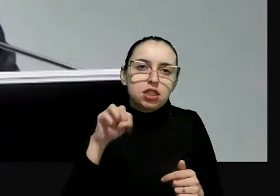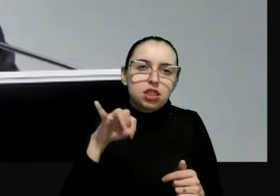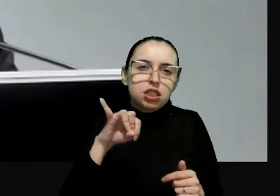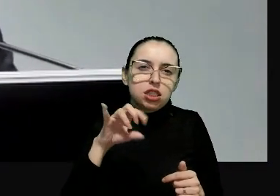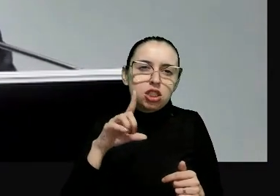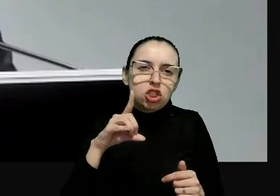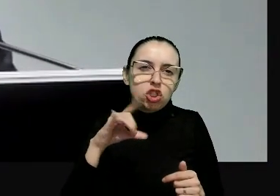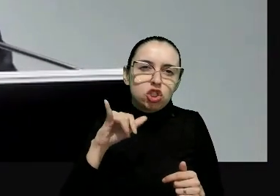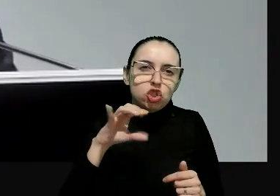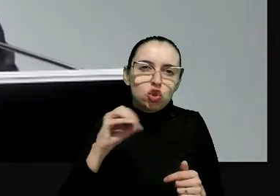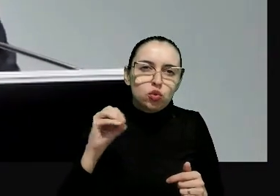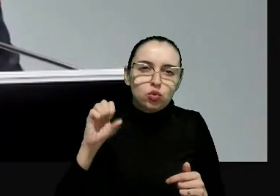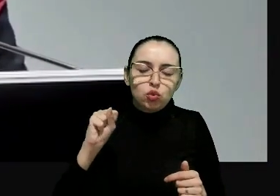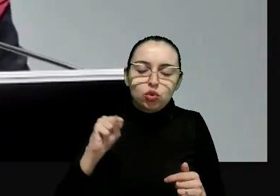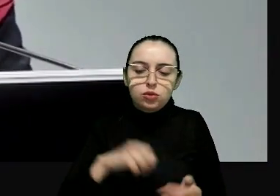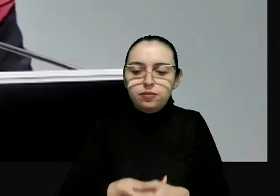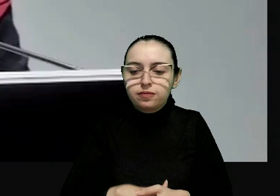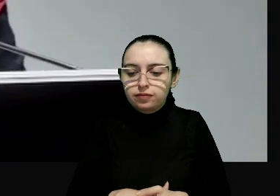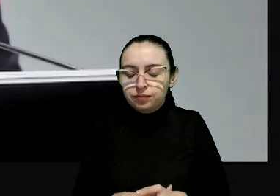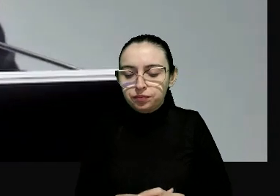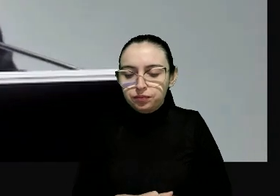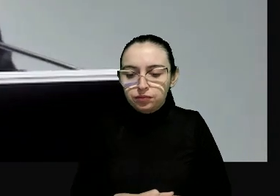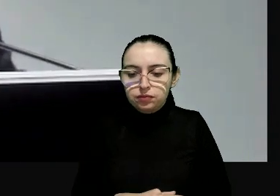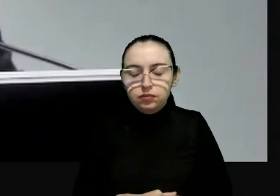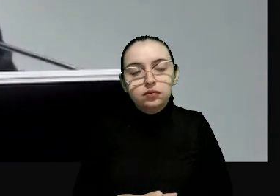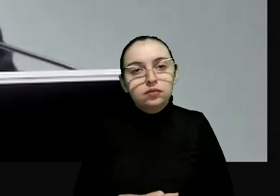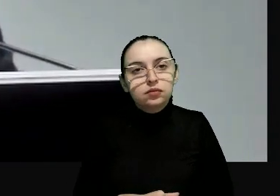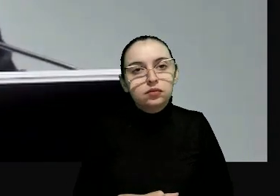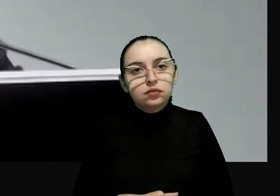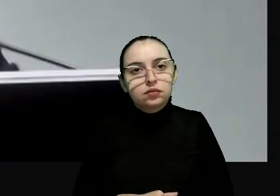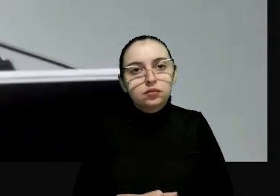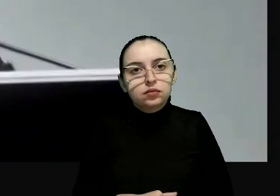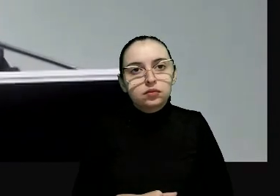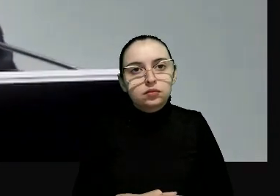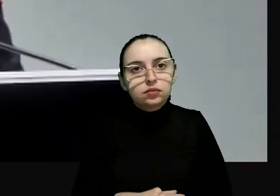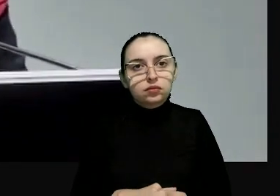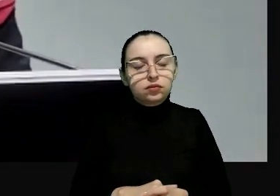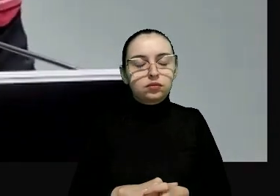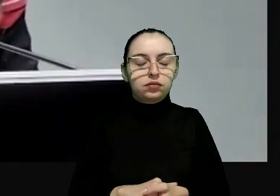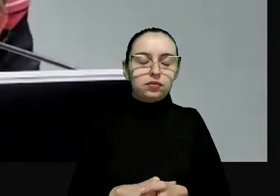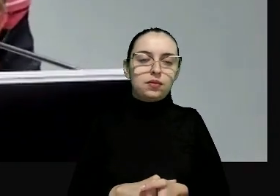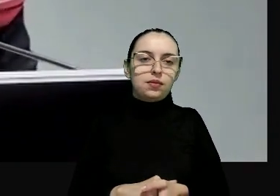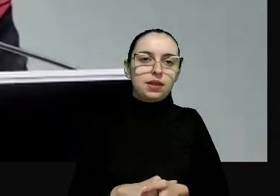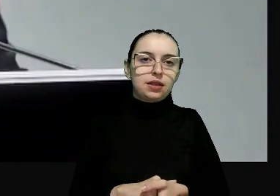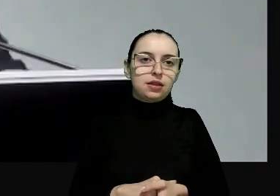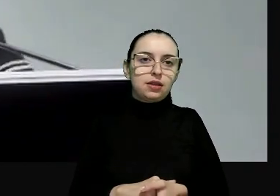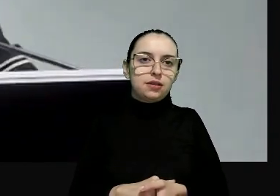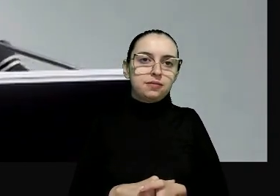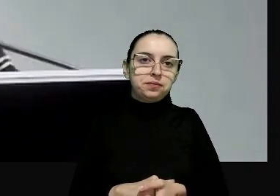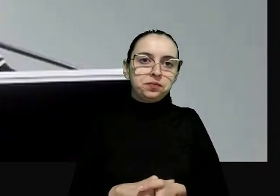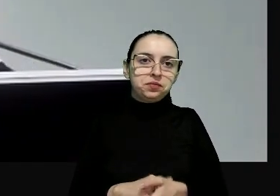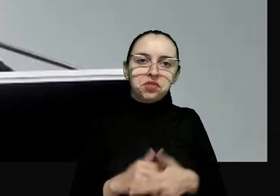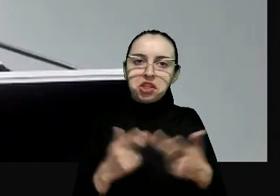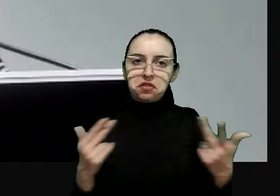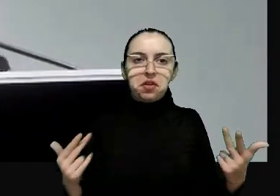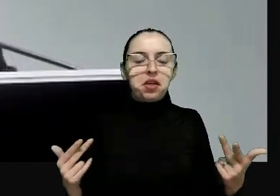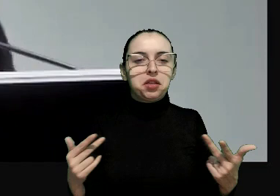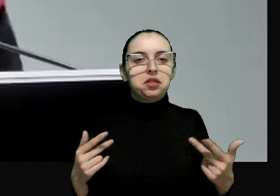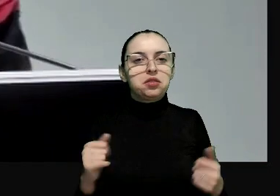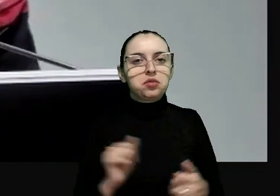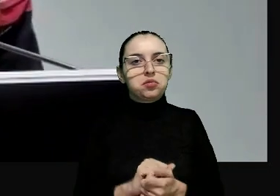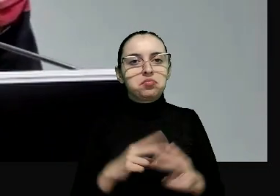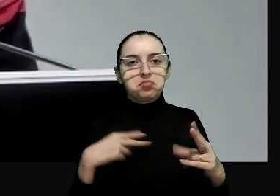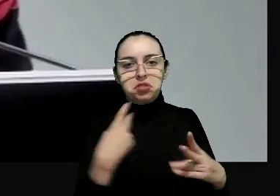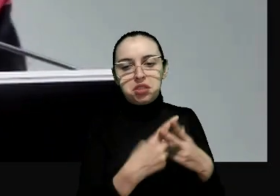Penitenciária Sebastião Silveira, em Araraquara, a Unidade de Internação Socioeducativa do Espírito Santo, Complexo do Curado,